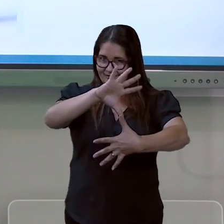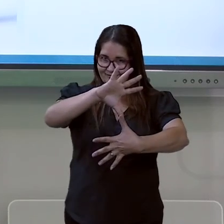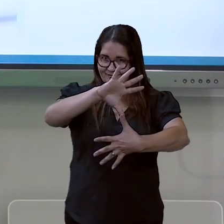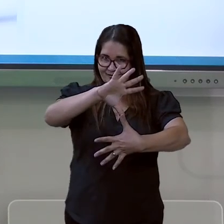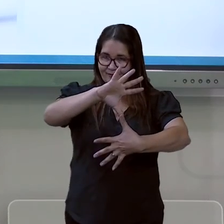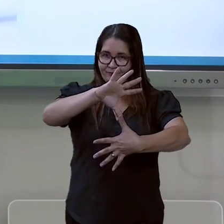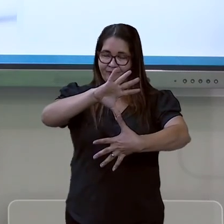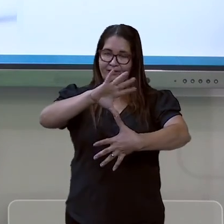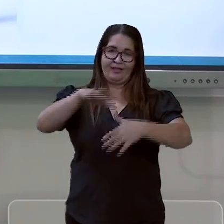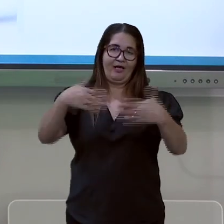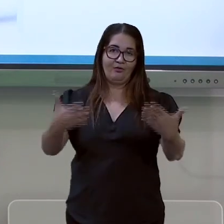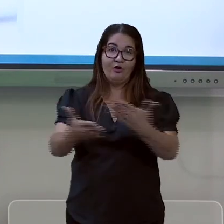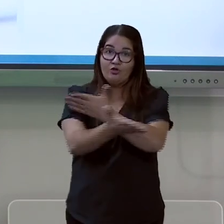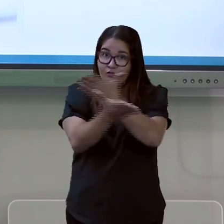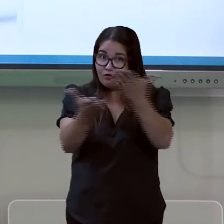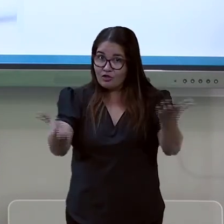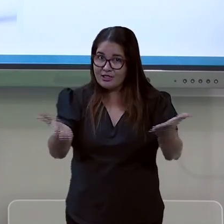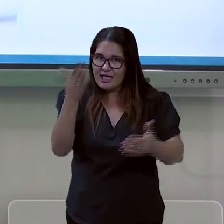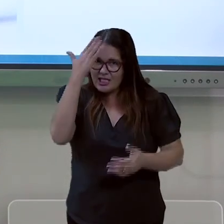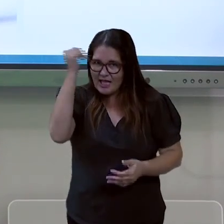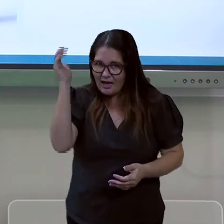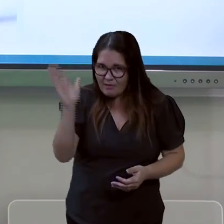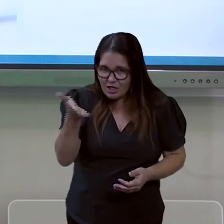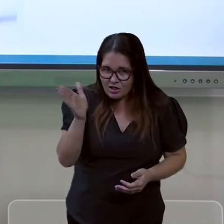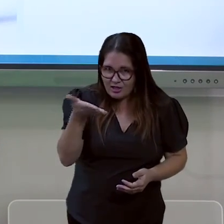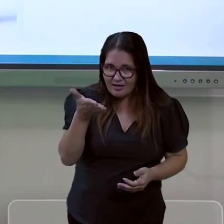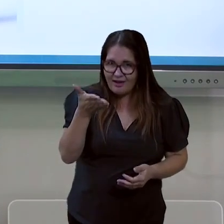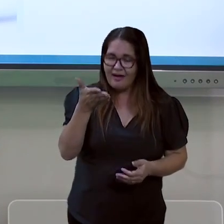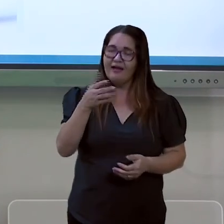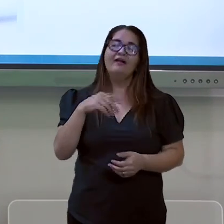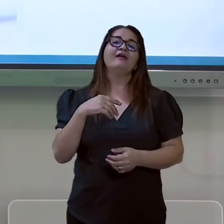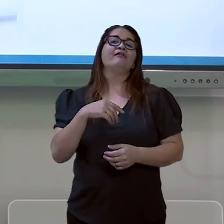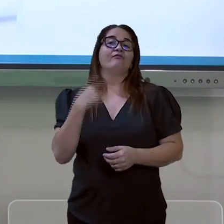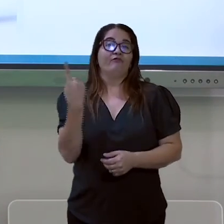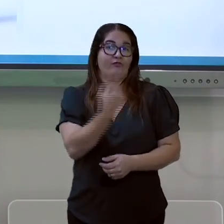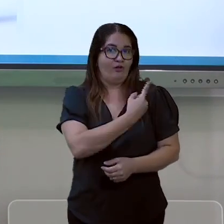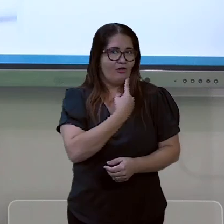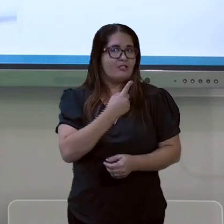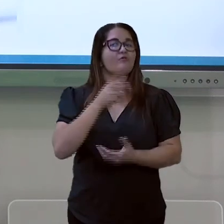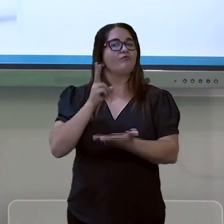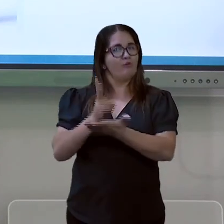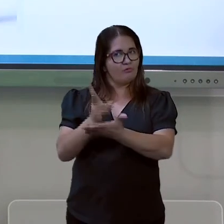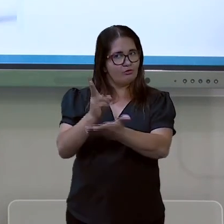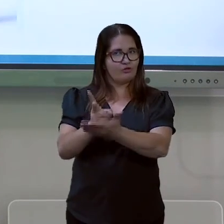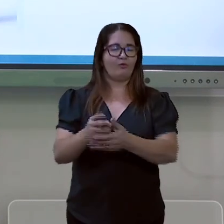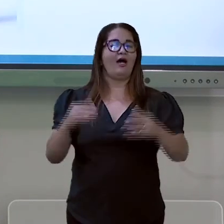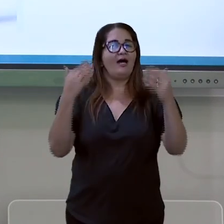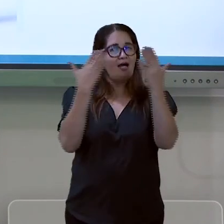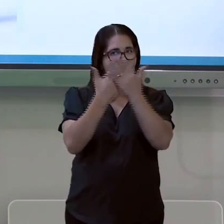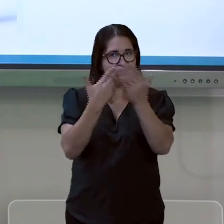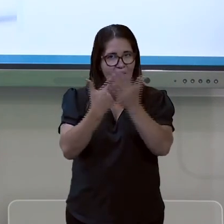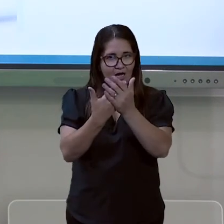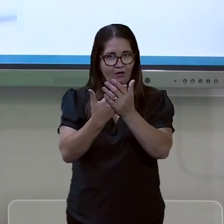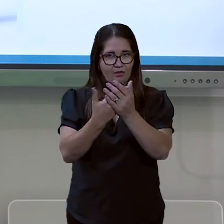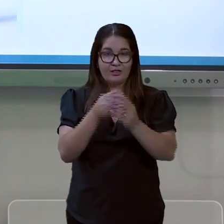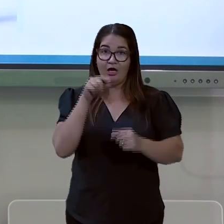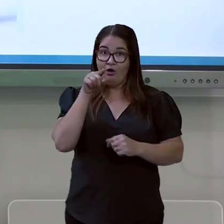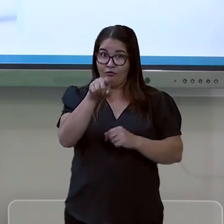todo mundo aí de casa já sabe, vamos dar continuidade a essas aulas. Não percam